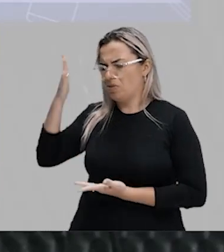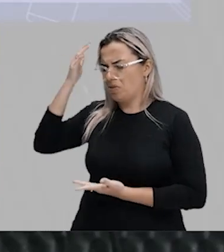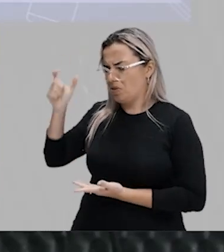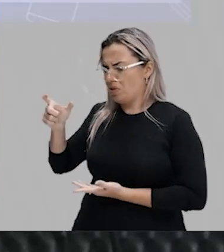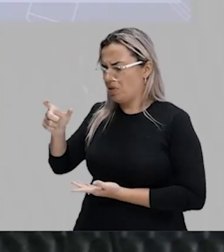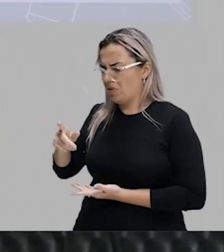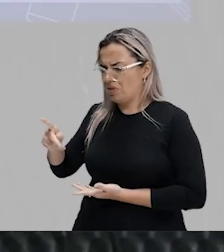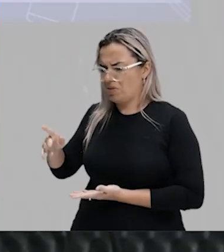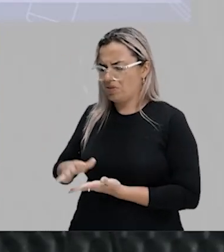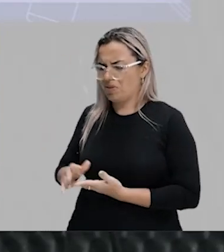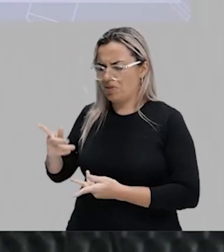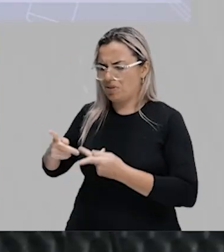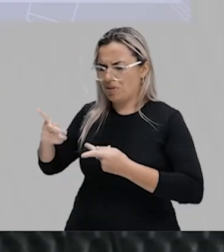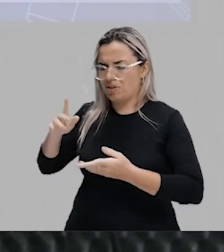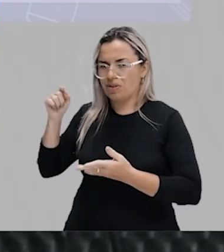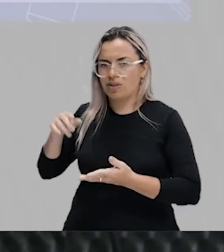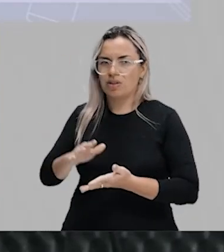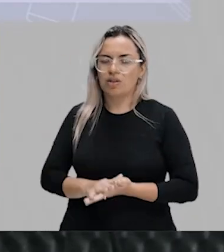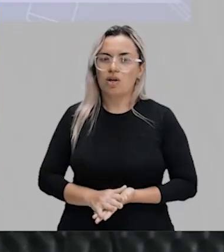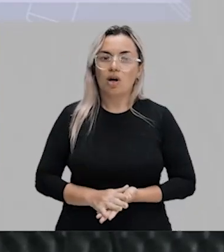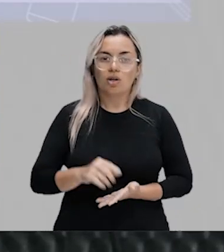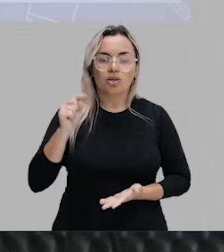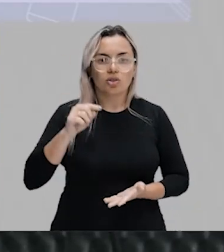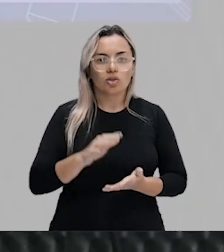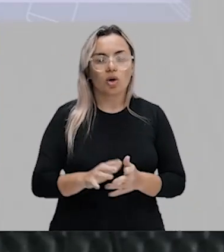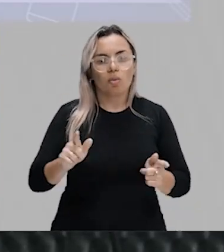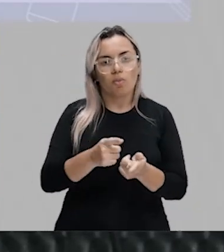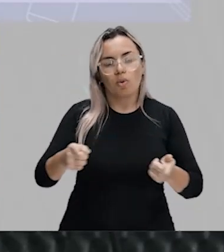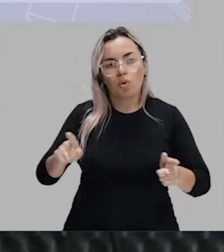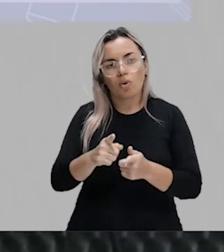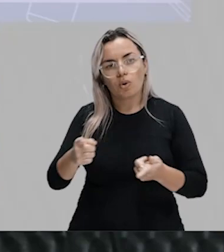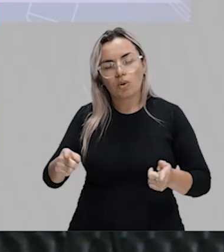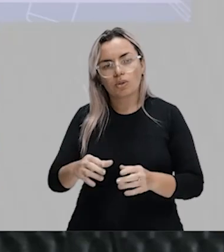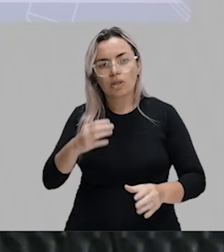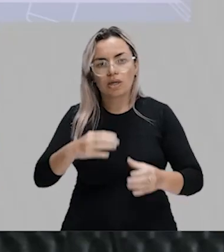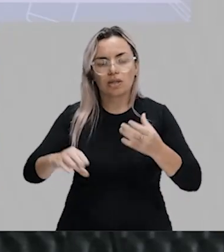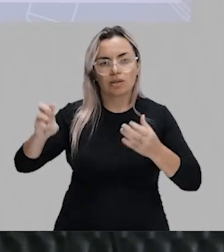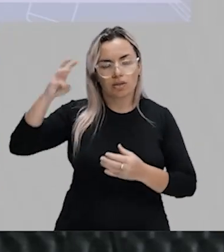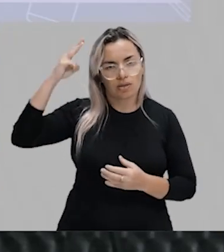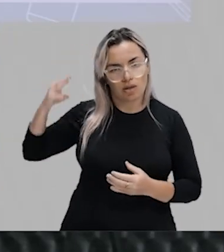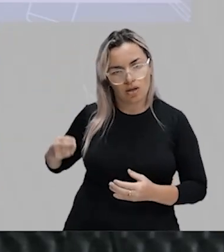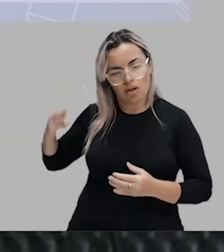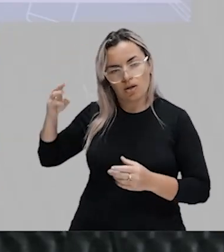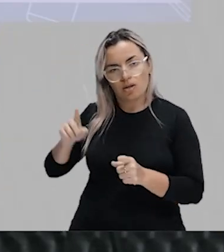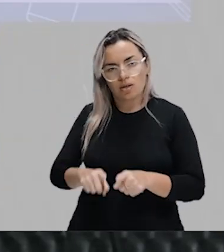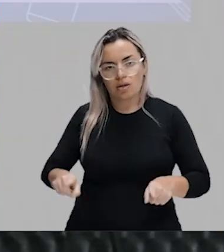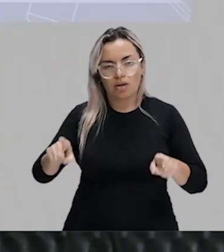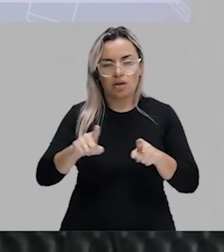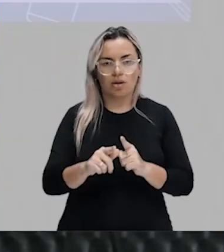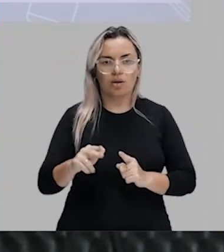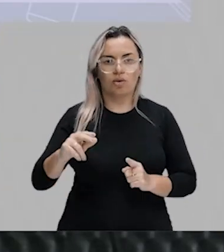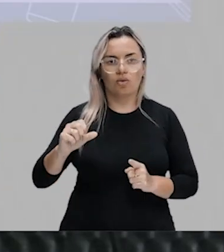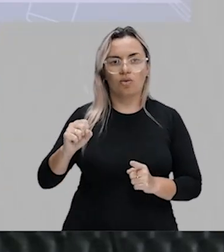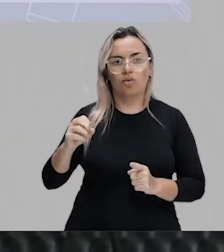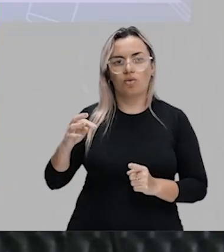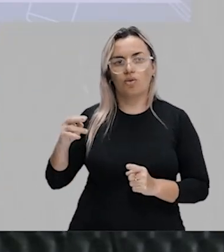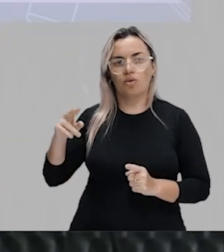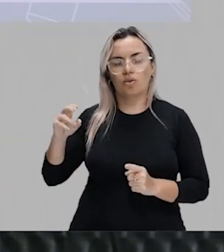Não. Você sabe. São músicas de Marília Mendonça. São músicas de Gustavo Lima. São músicas de Anitta. Que tem